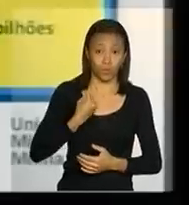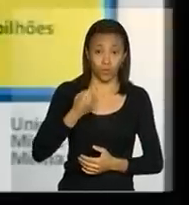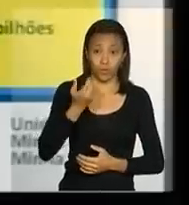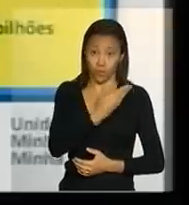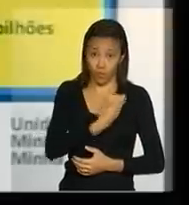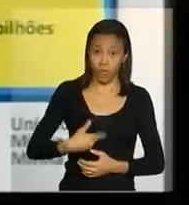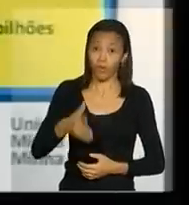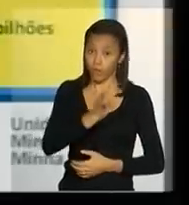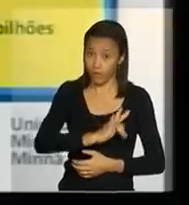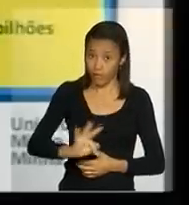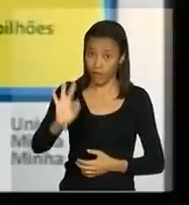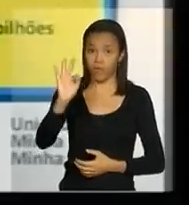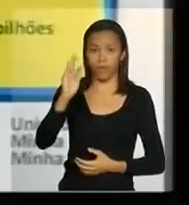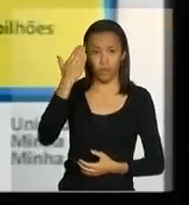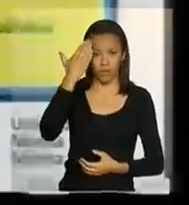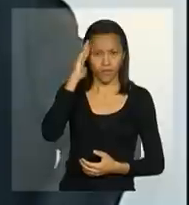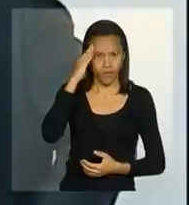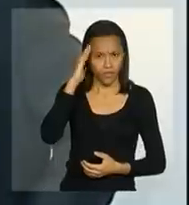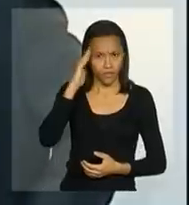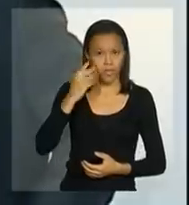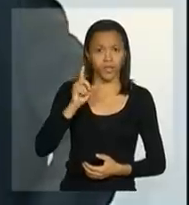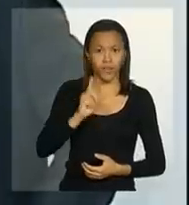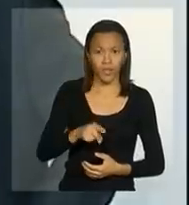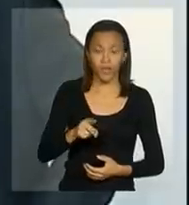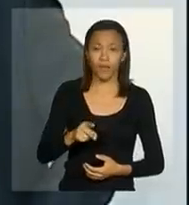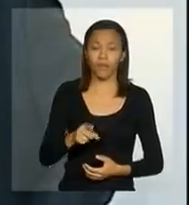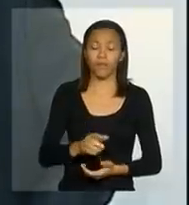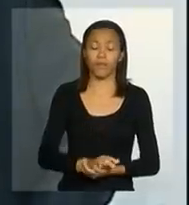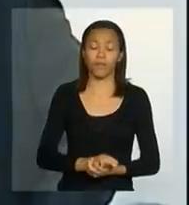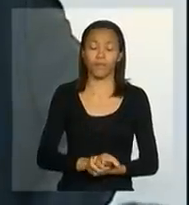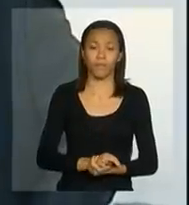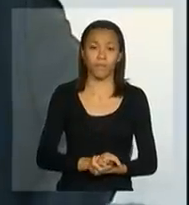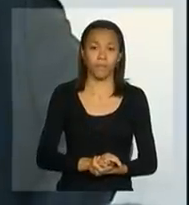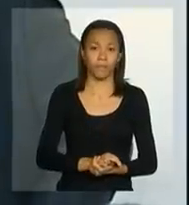compreende como sendo vinculados a essas